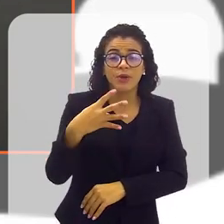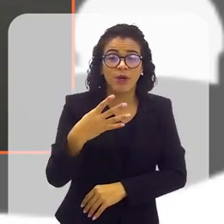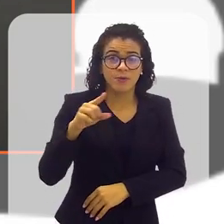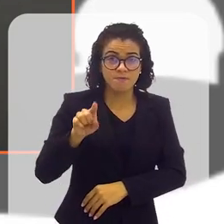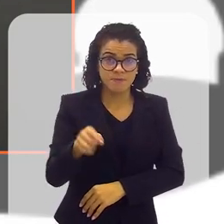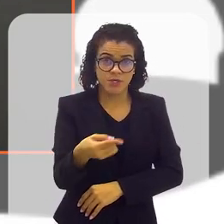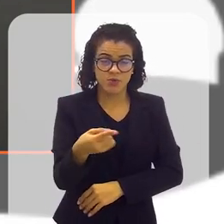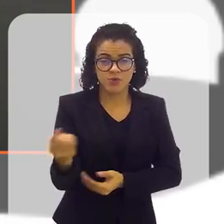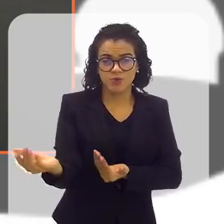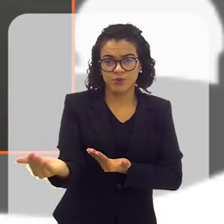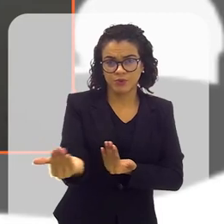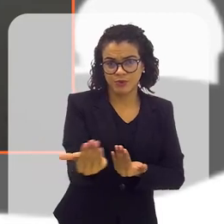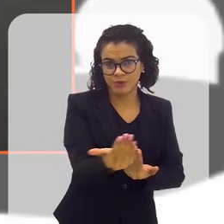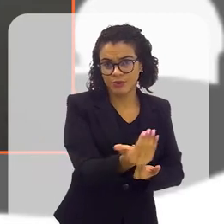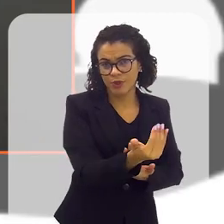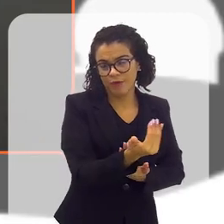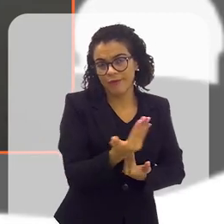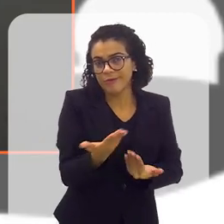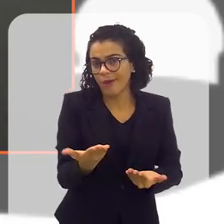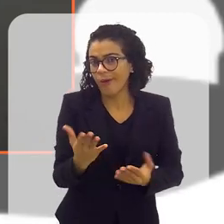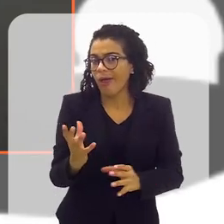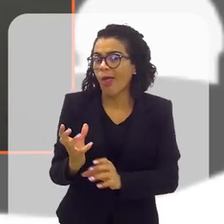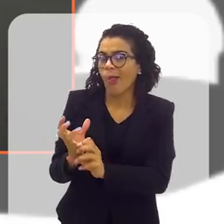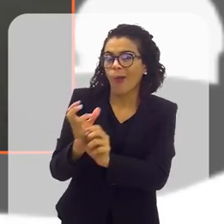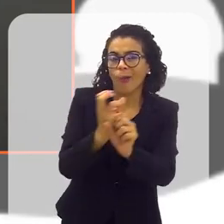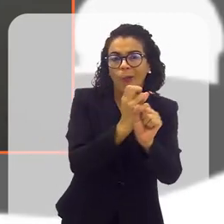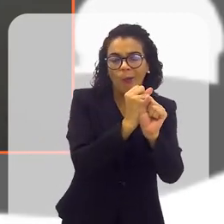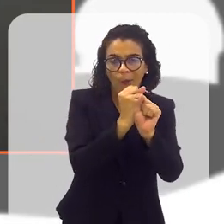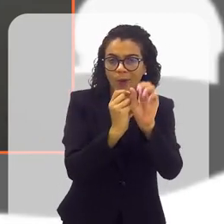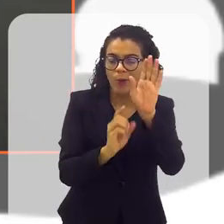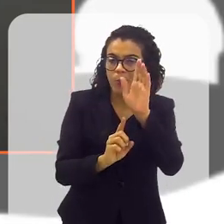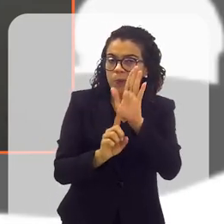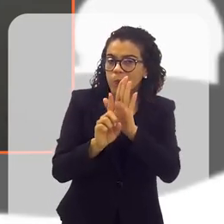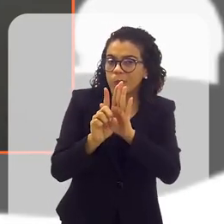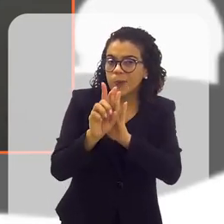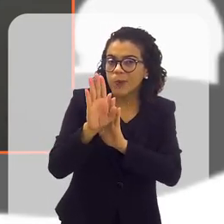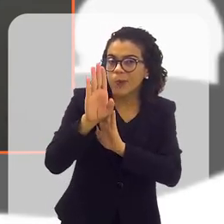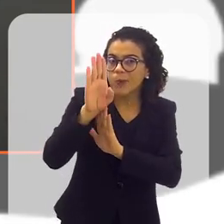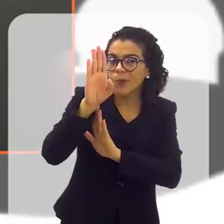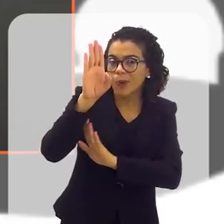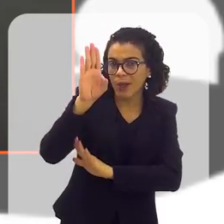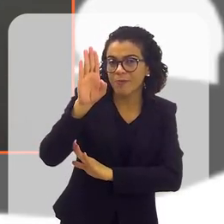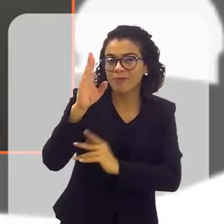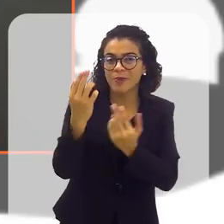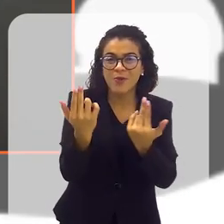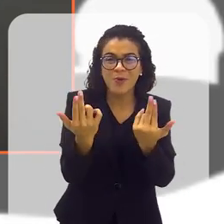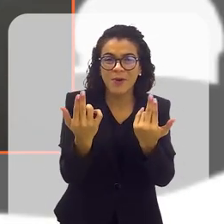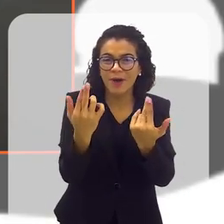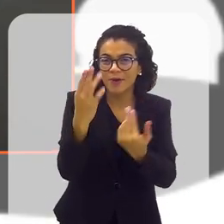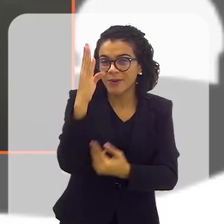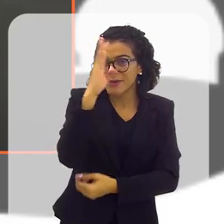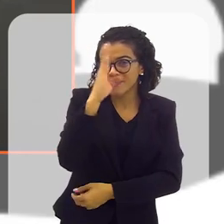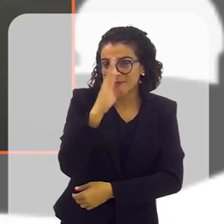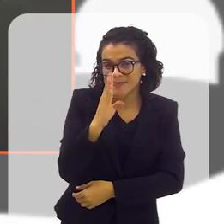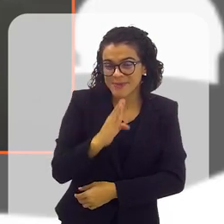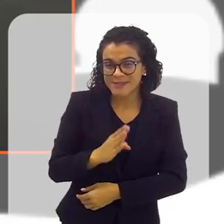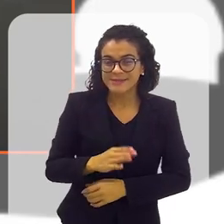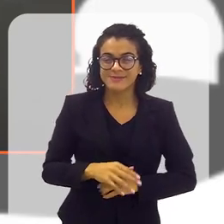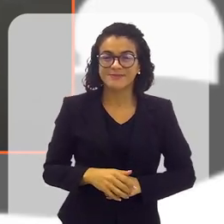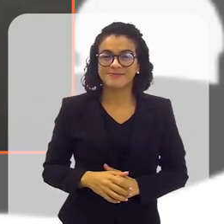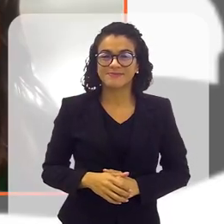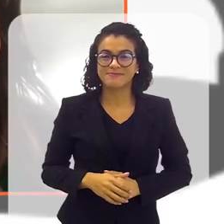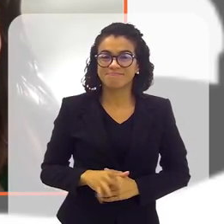no programa de prevenção. São realmente números em escala do tamanho do nosso país, continental.